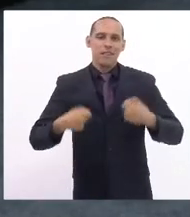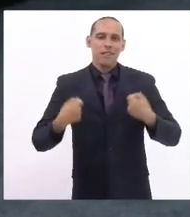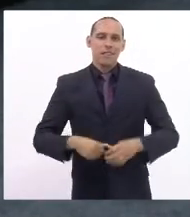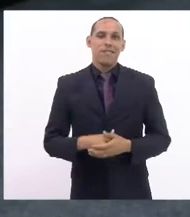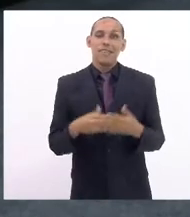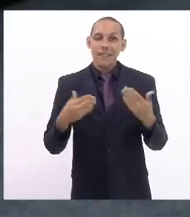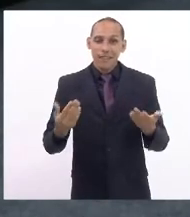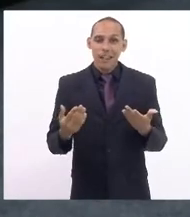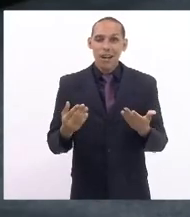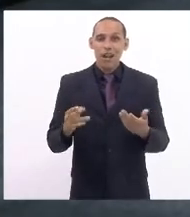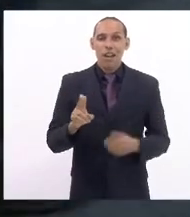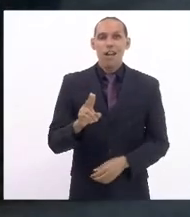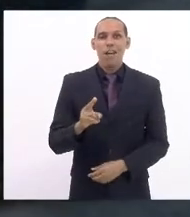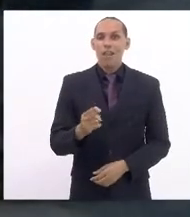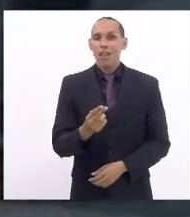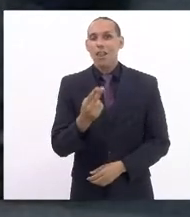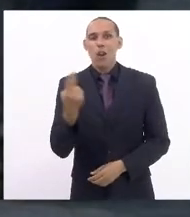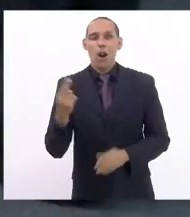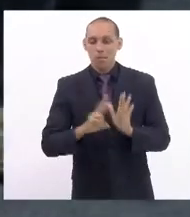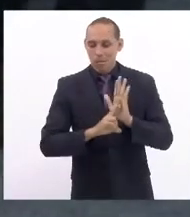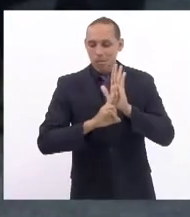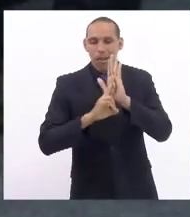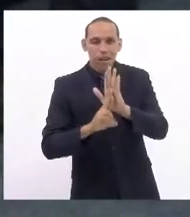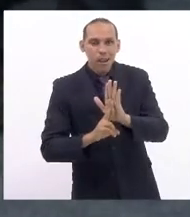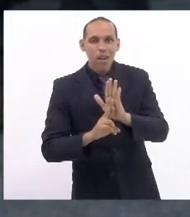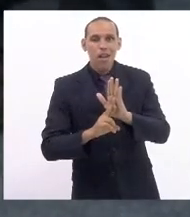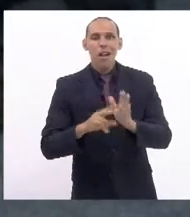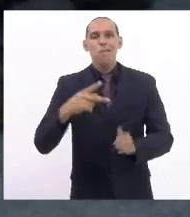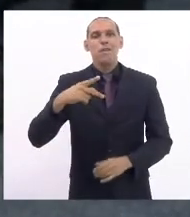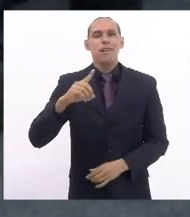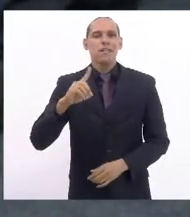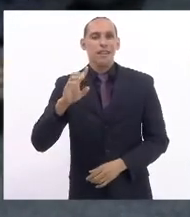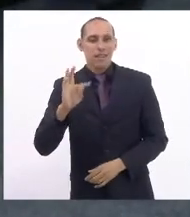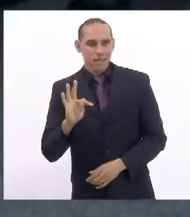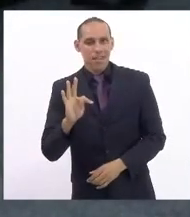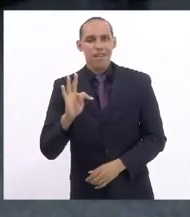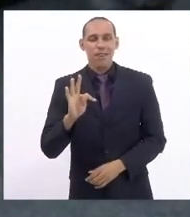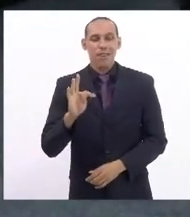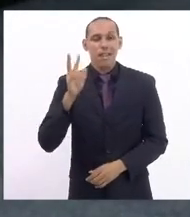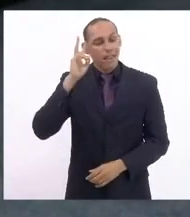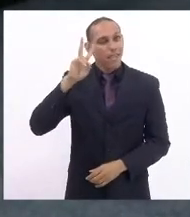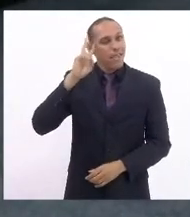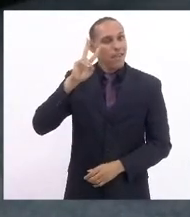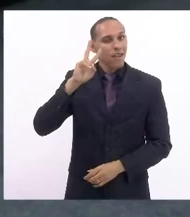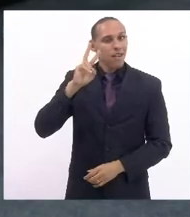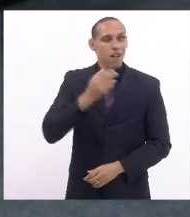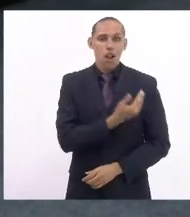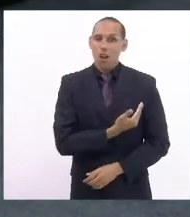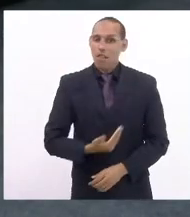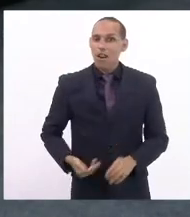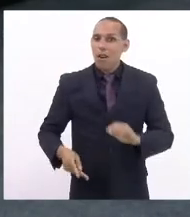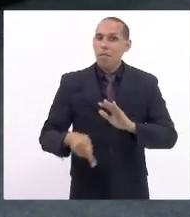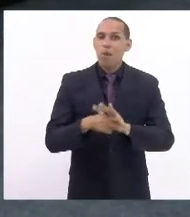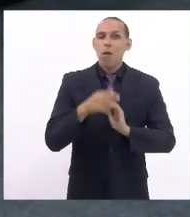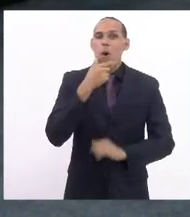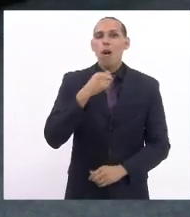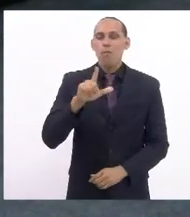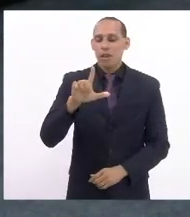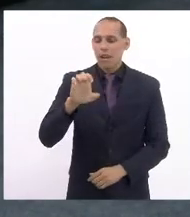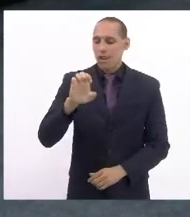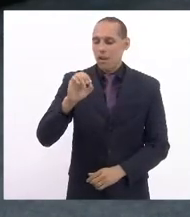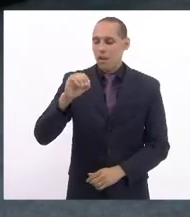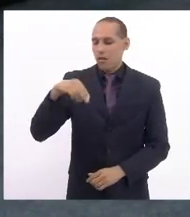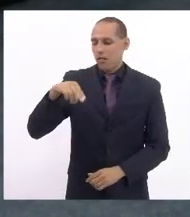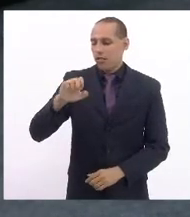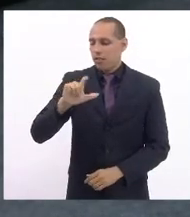em nome da ação da mulher trabalhista do PDT lembrando que foi no governo de Leonel Brizola em